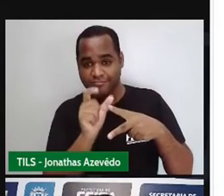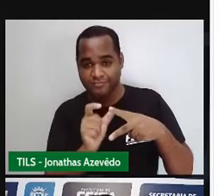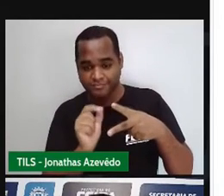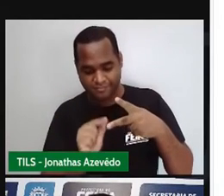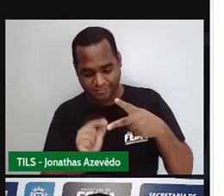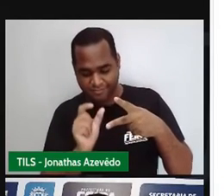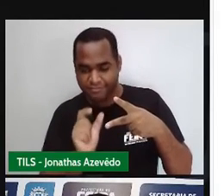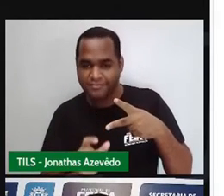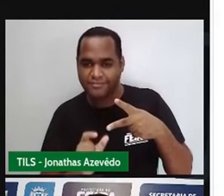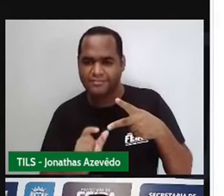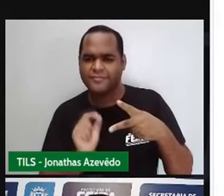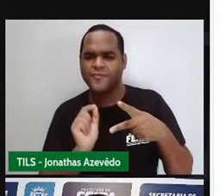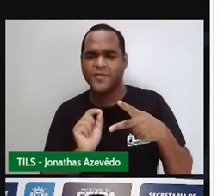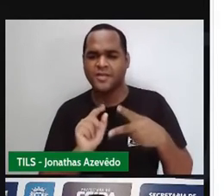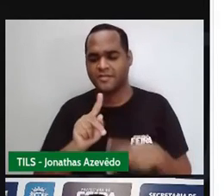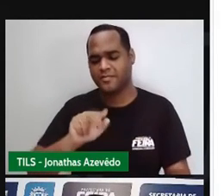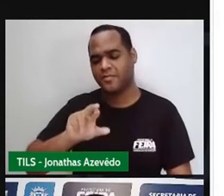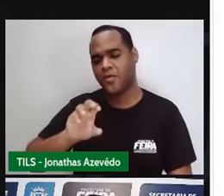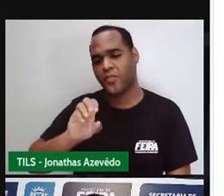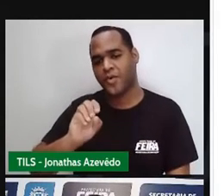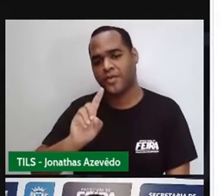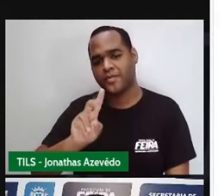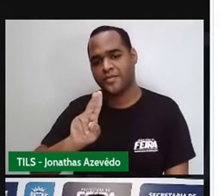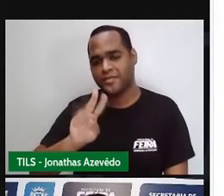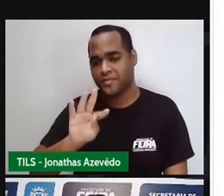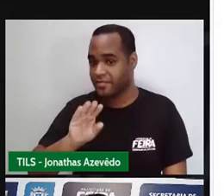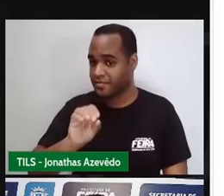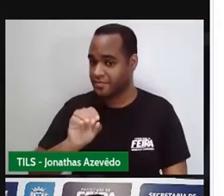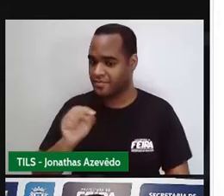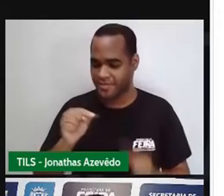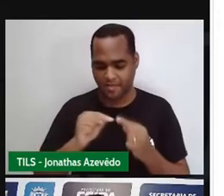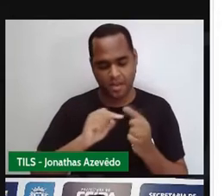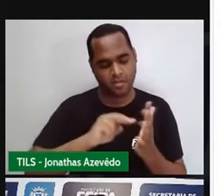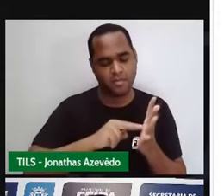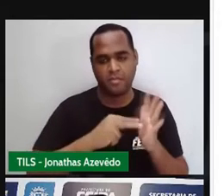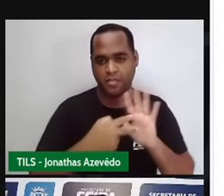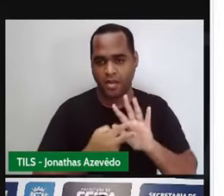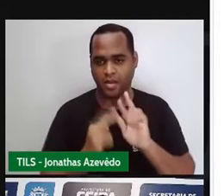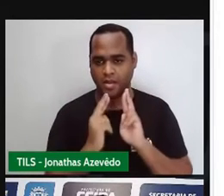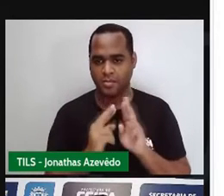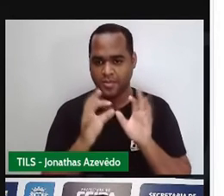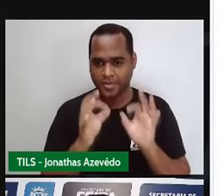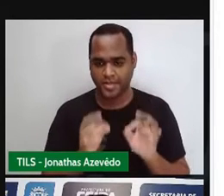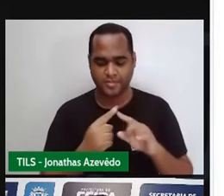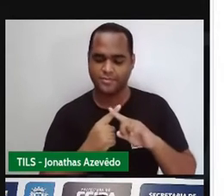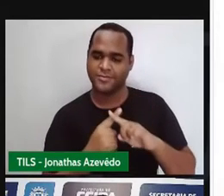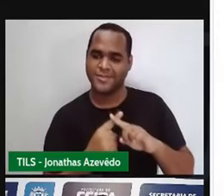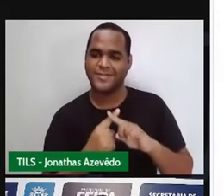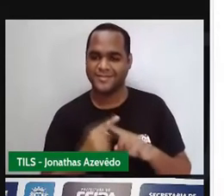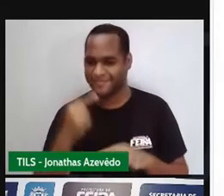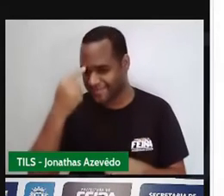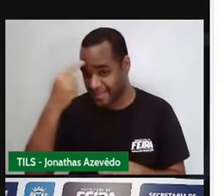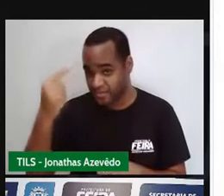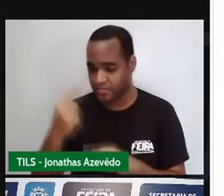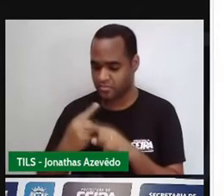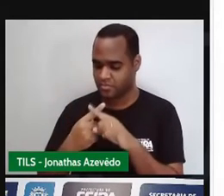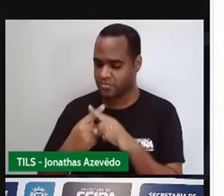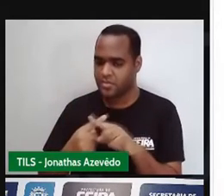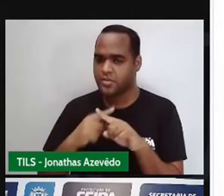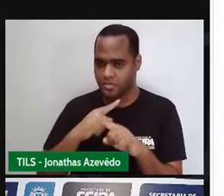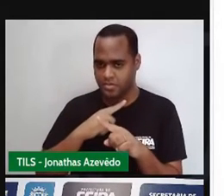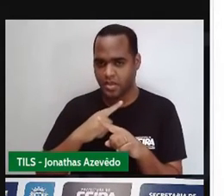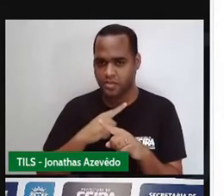Produto significa resultado de uma multiplicação, ou seja, vai ter uma multiplicação,